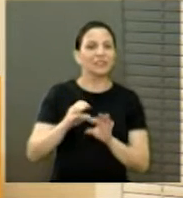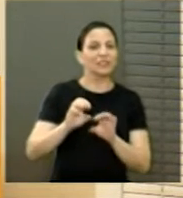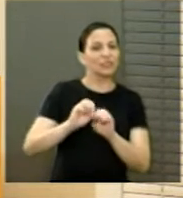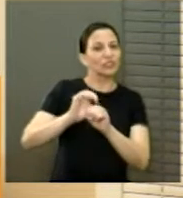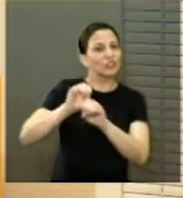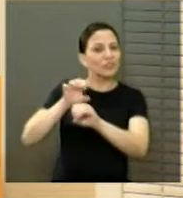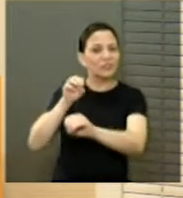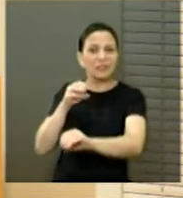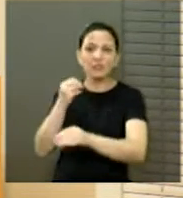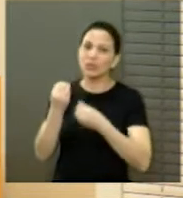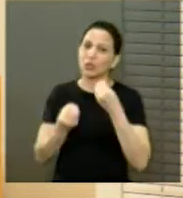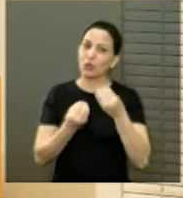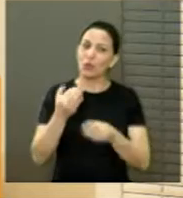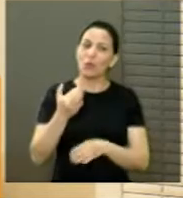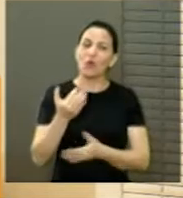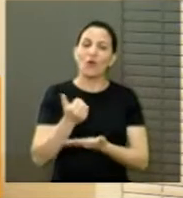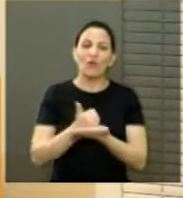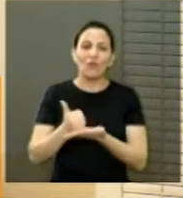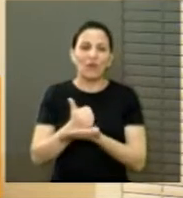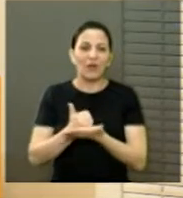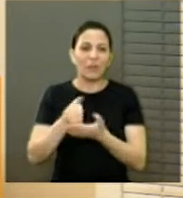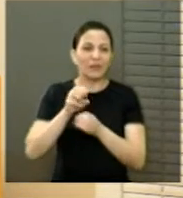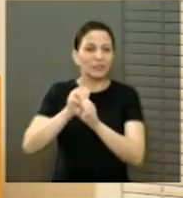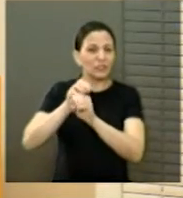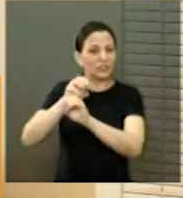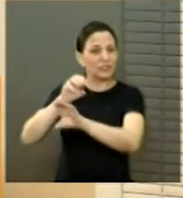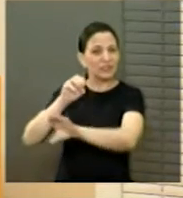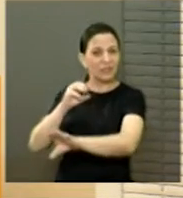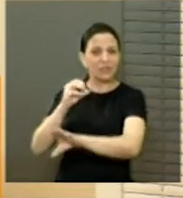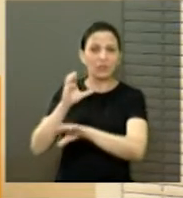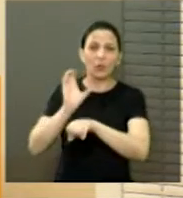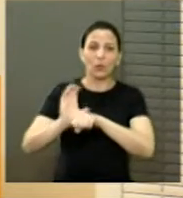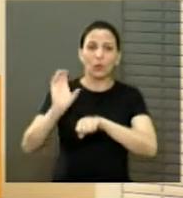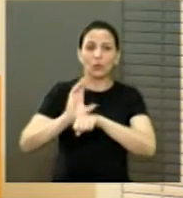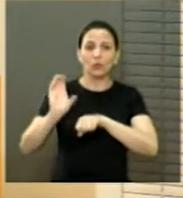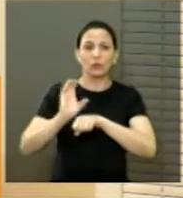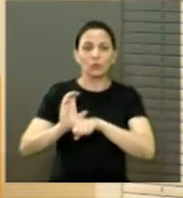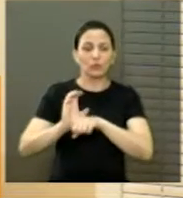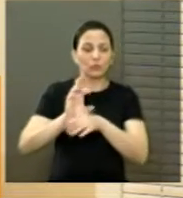farmácia à distância, e vai por aí afora.